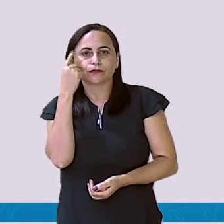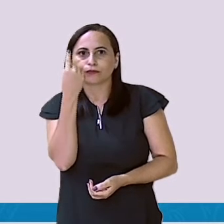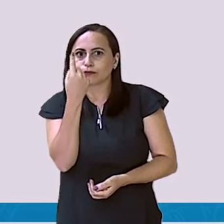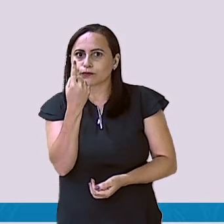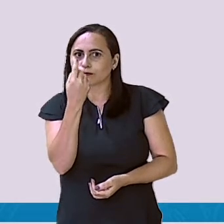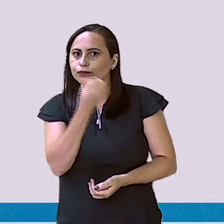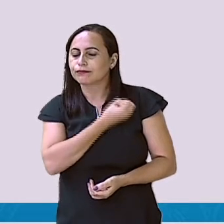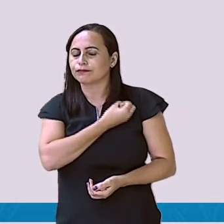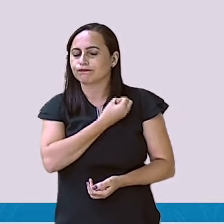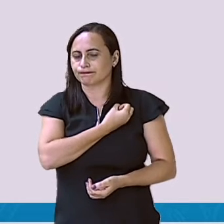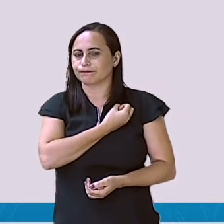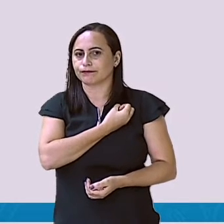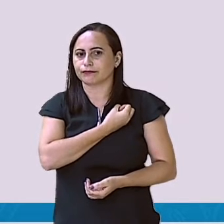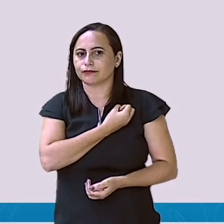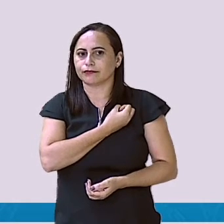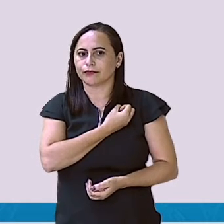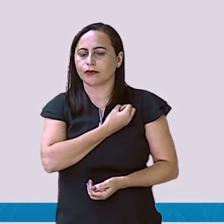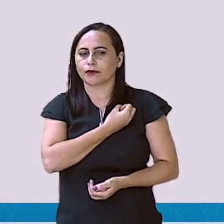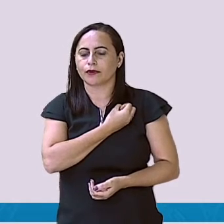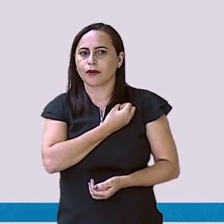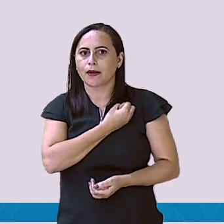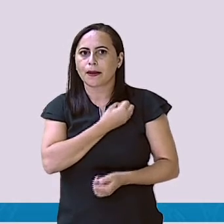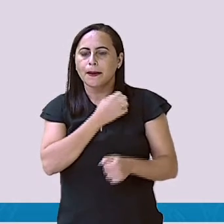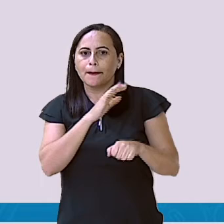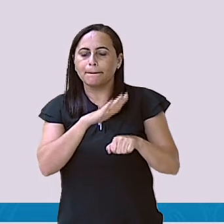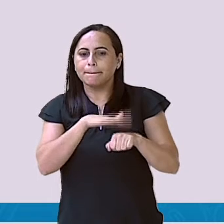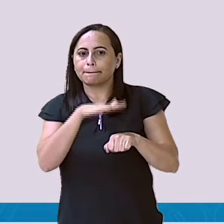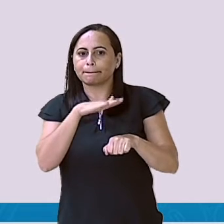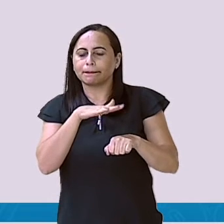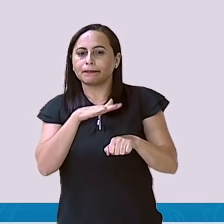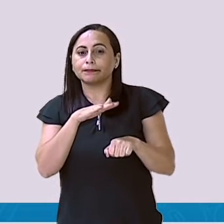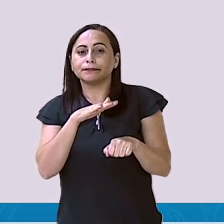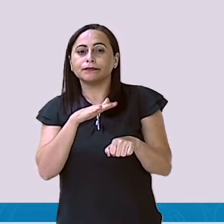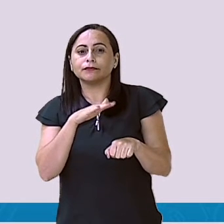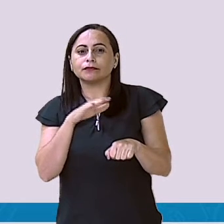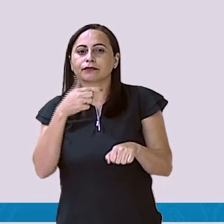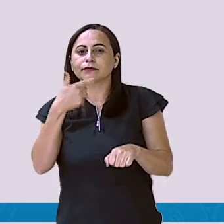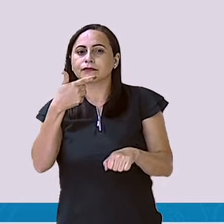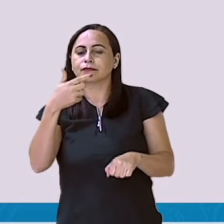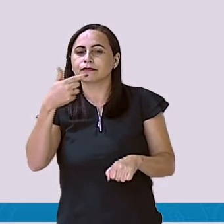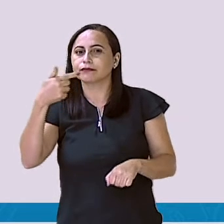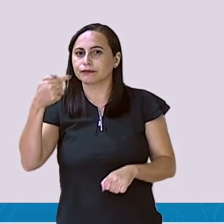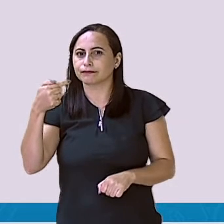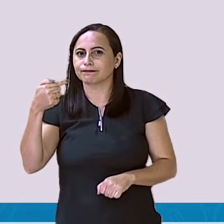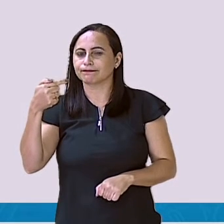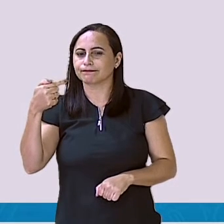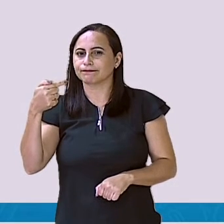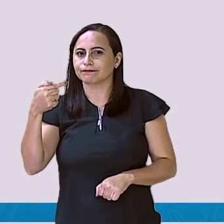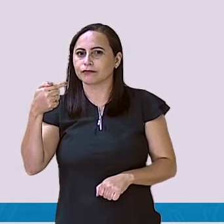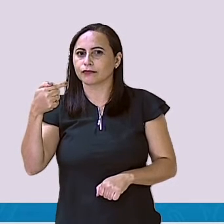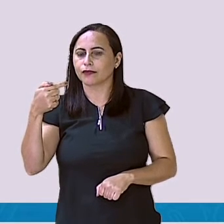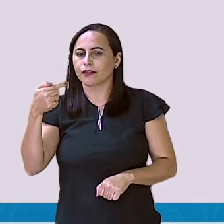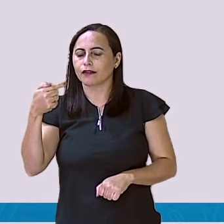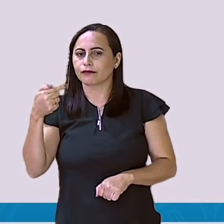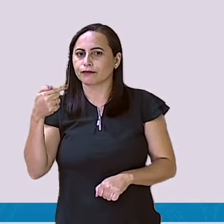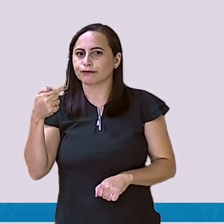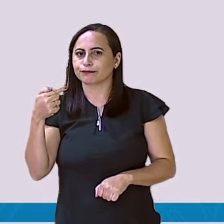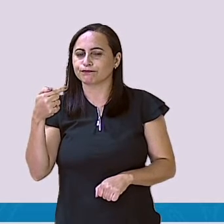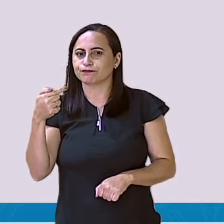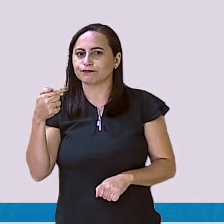pensei em um número. Adicionei 27 a este número.